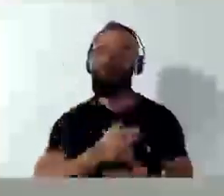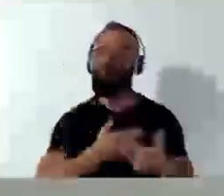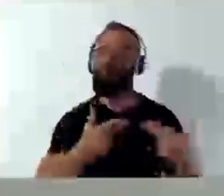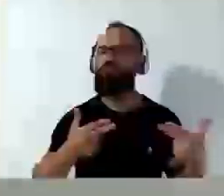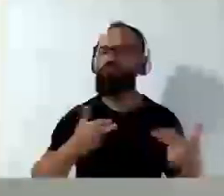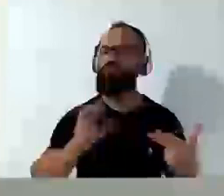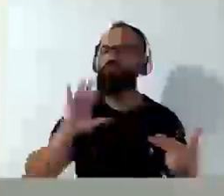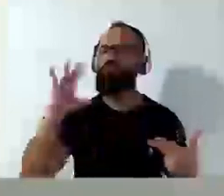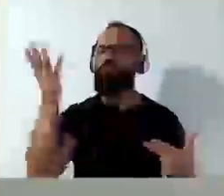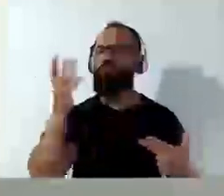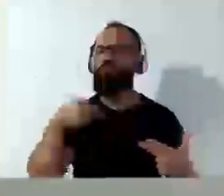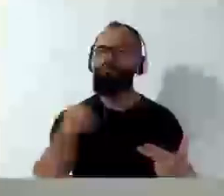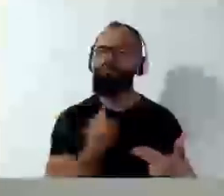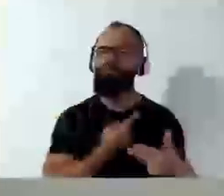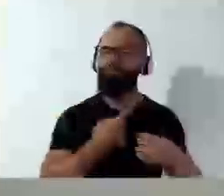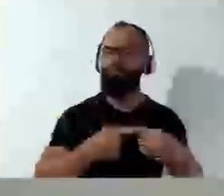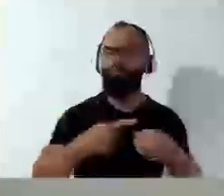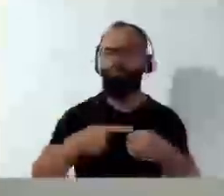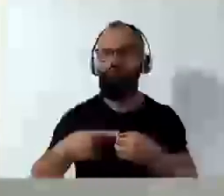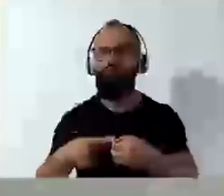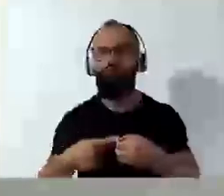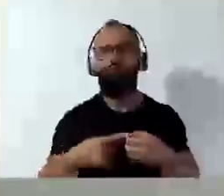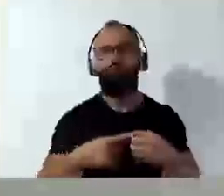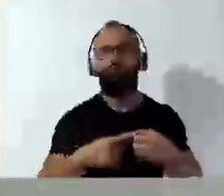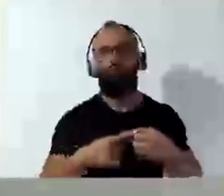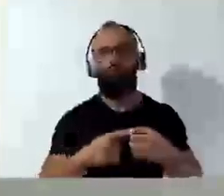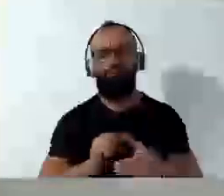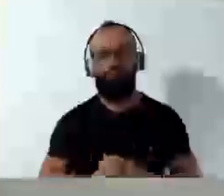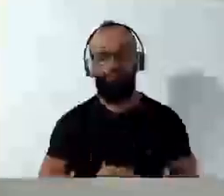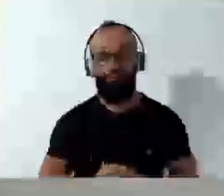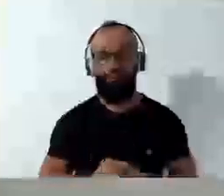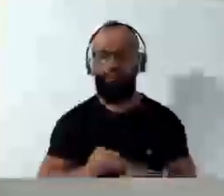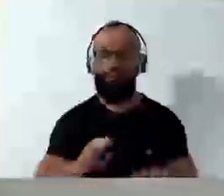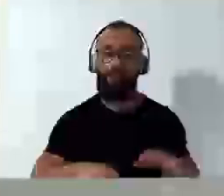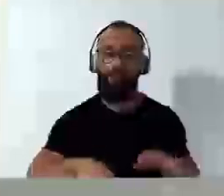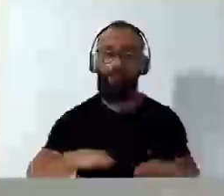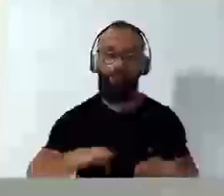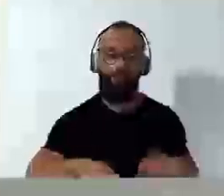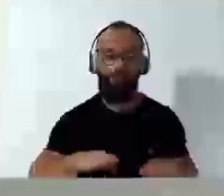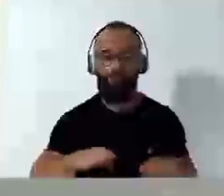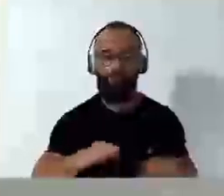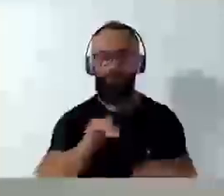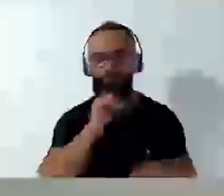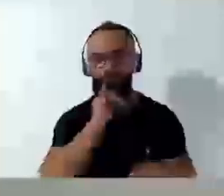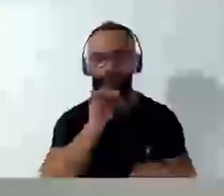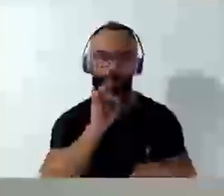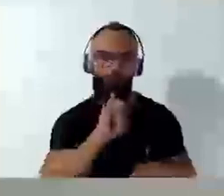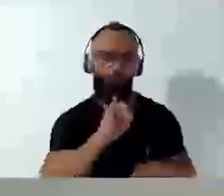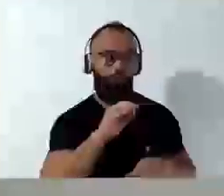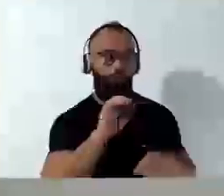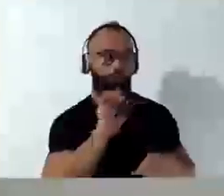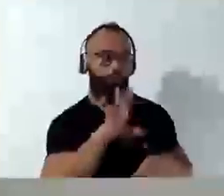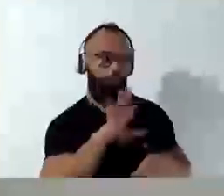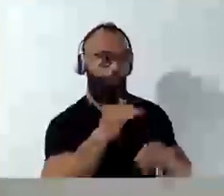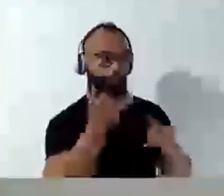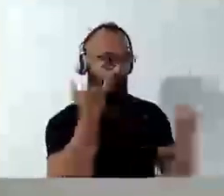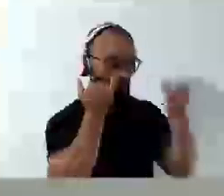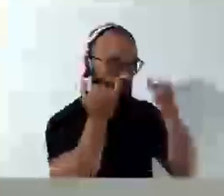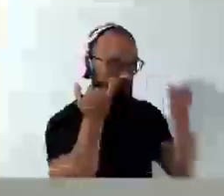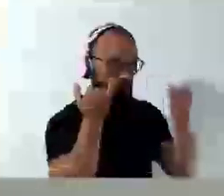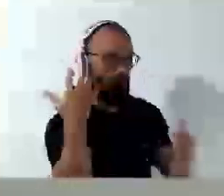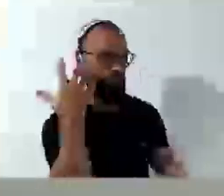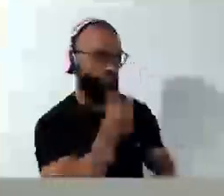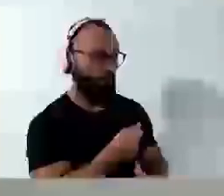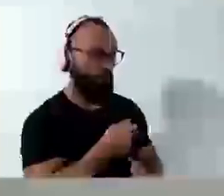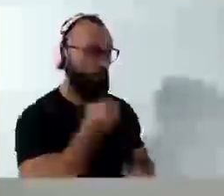município, da obra do contorno da Anel Viagra. Provavelmente deve passar só as partes bonitas, as partes boas, as